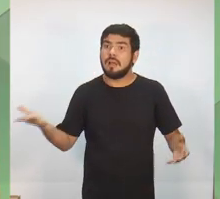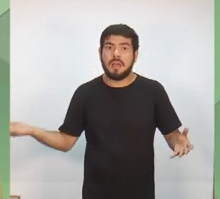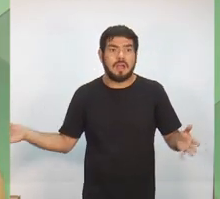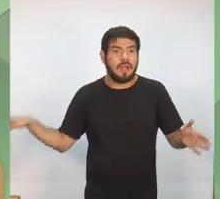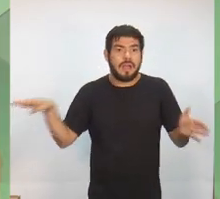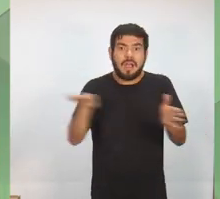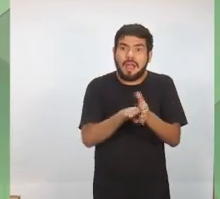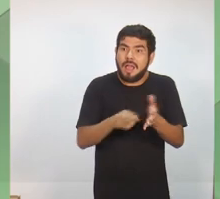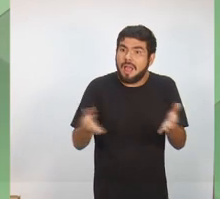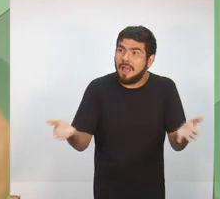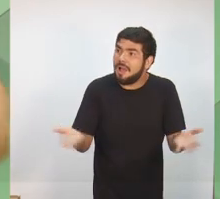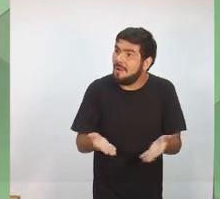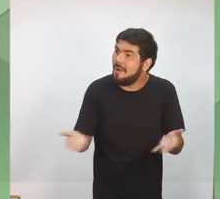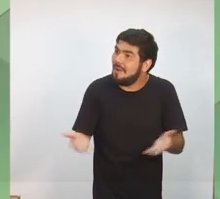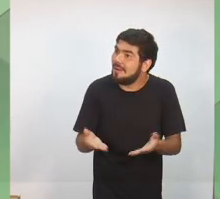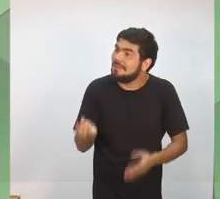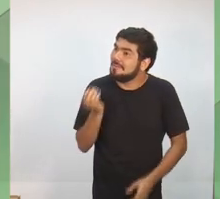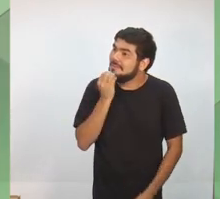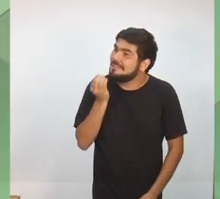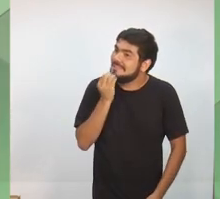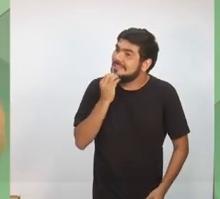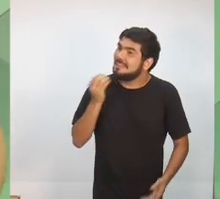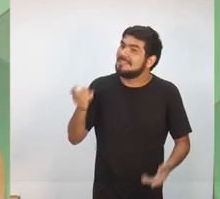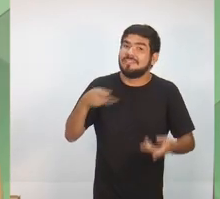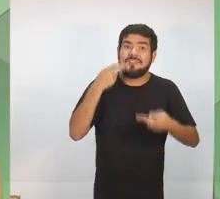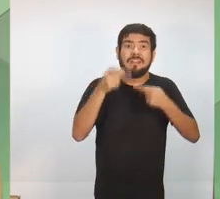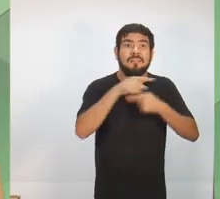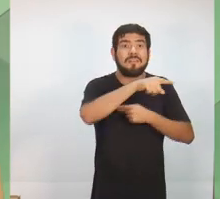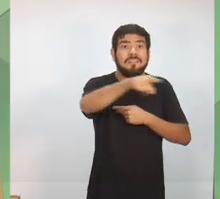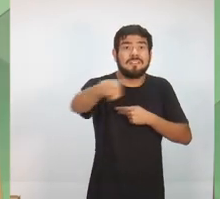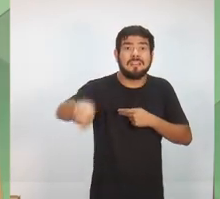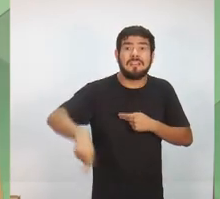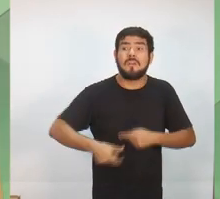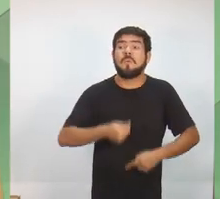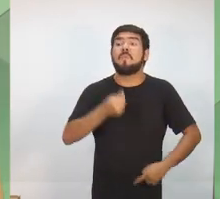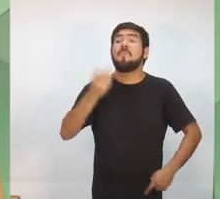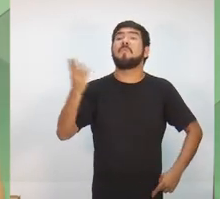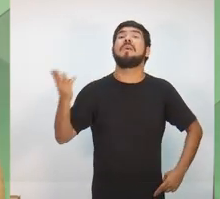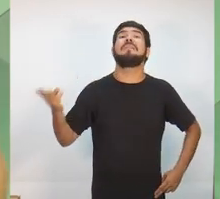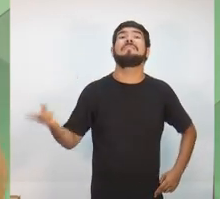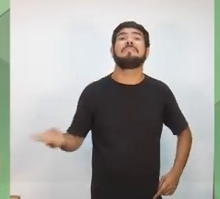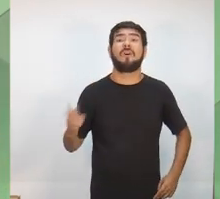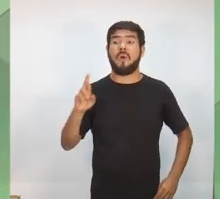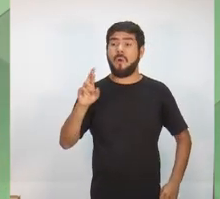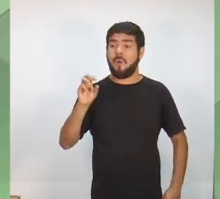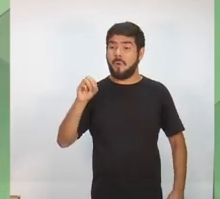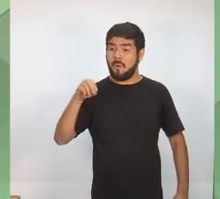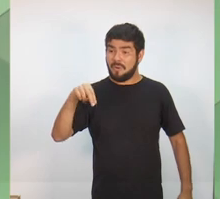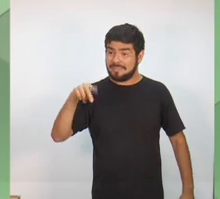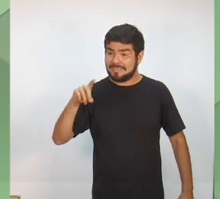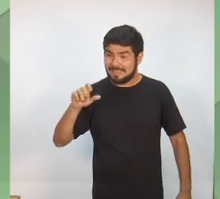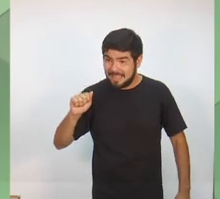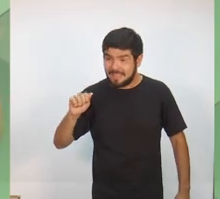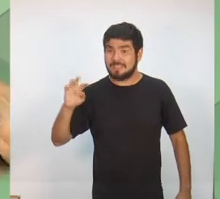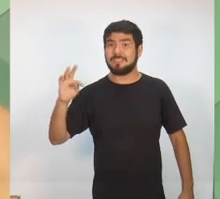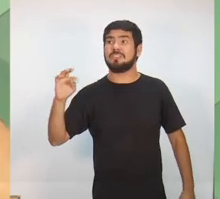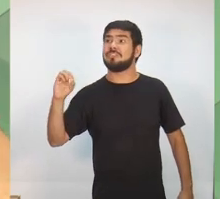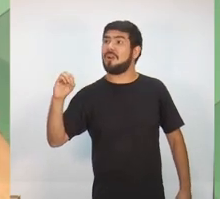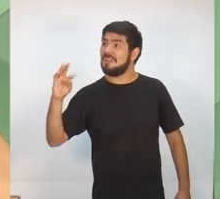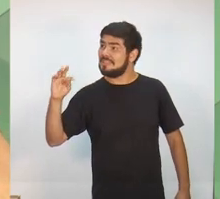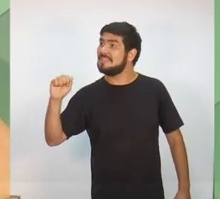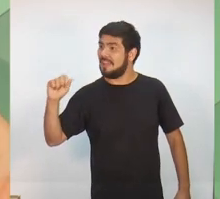Omar Aziz, ele tem agora a oportunidade de dizer para você quanto vai custar o Ronda Total e o legado que esse programa